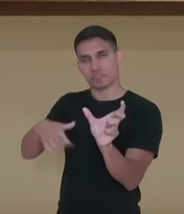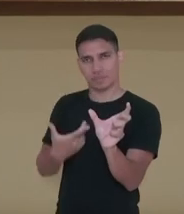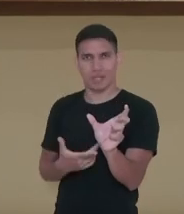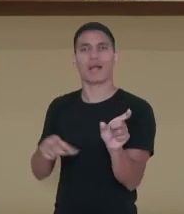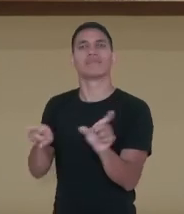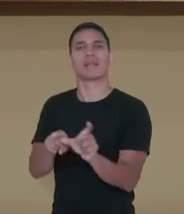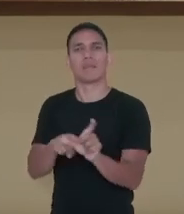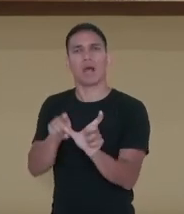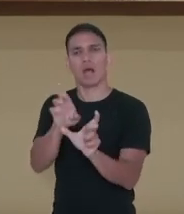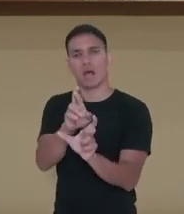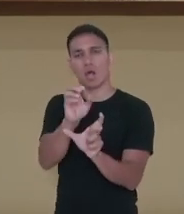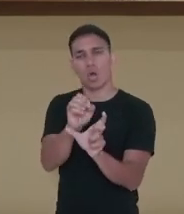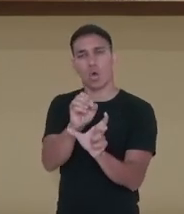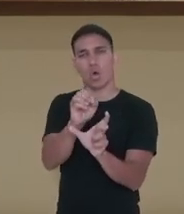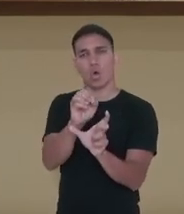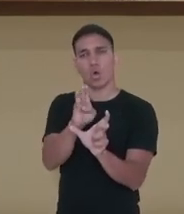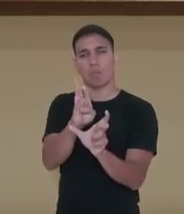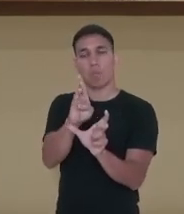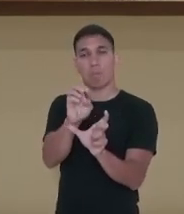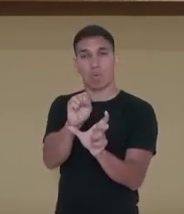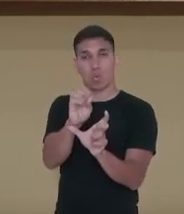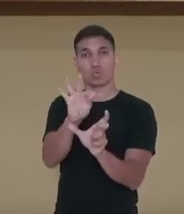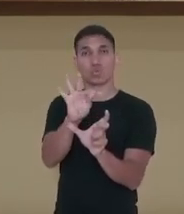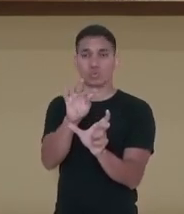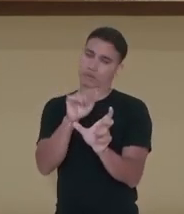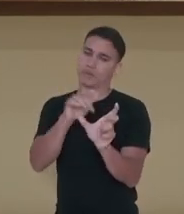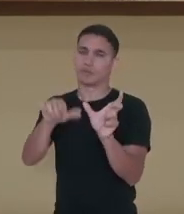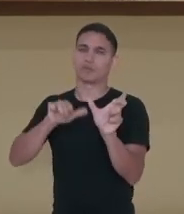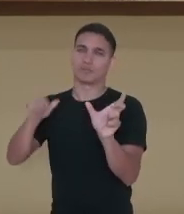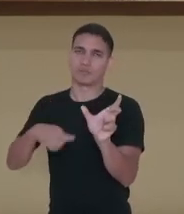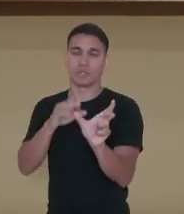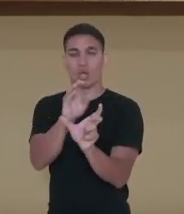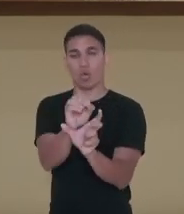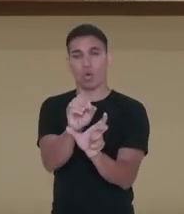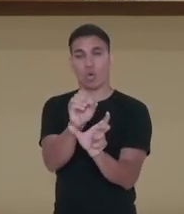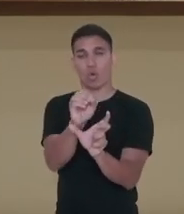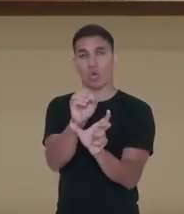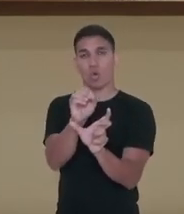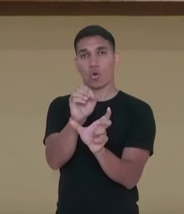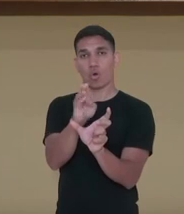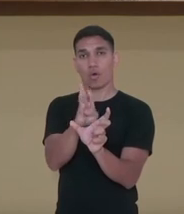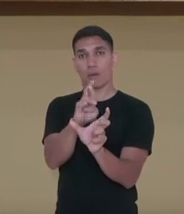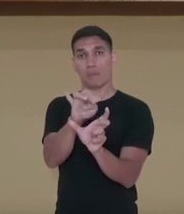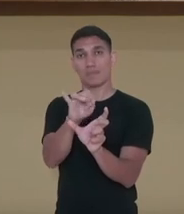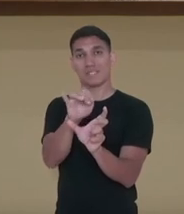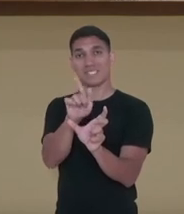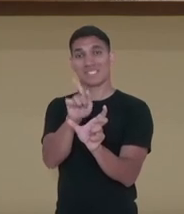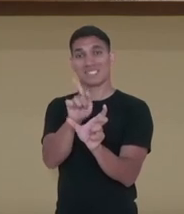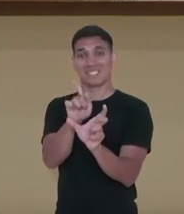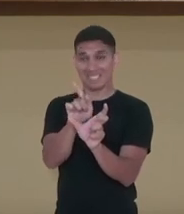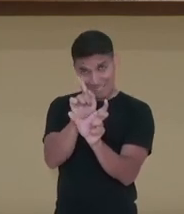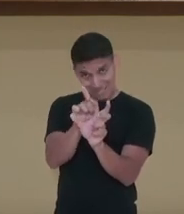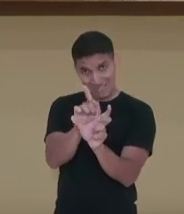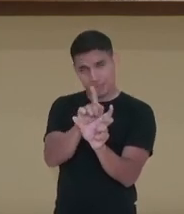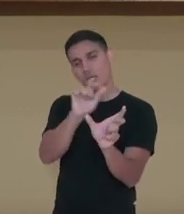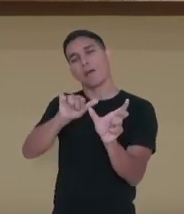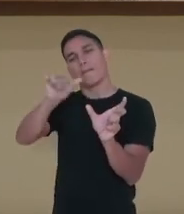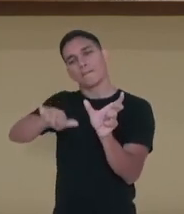T também. E obrigada, eu poderia dizer obrigado ou obrigam, vai até o brigue.